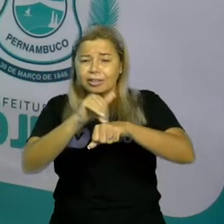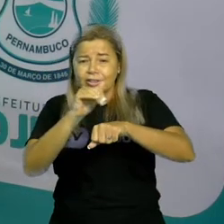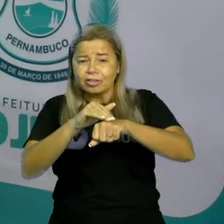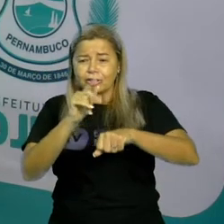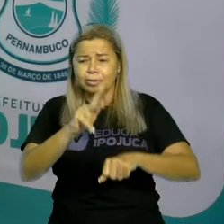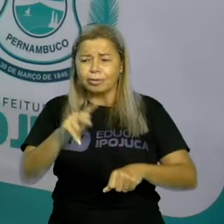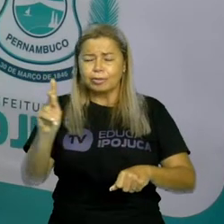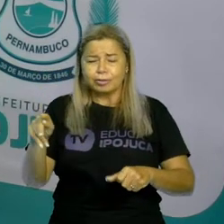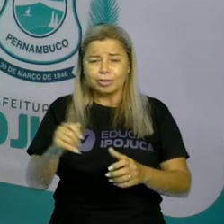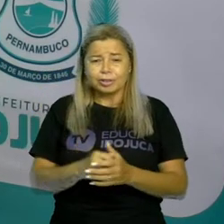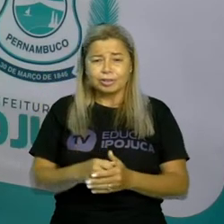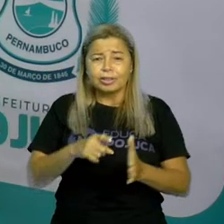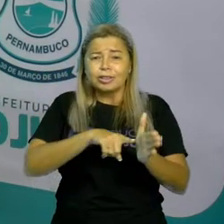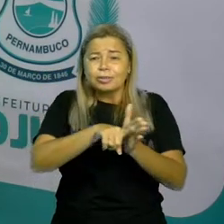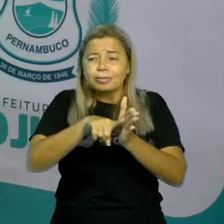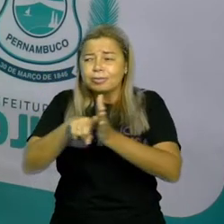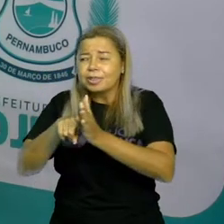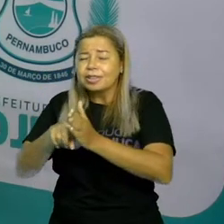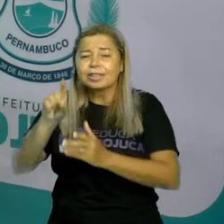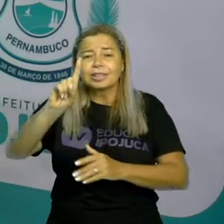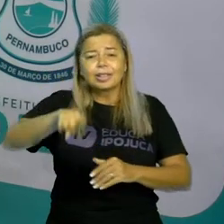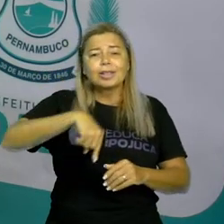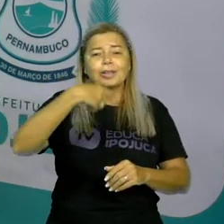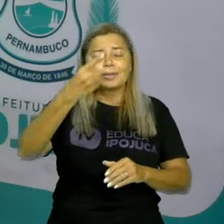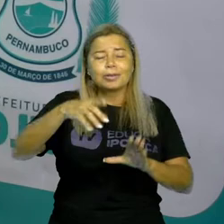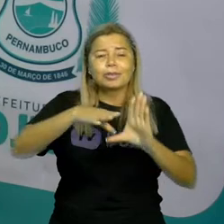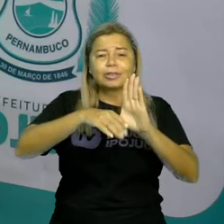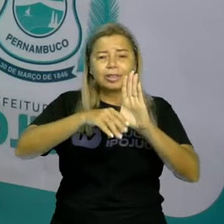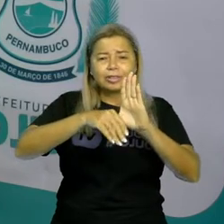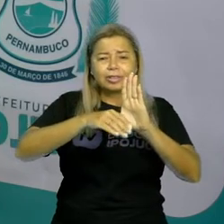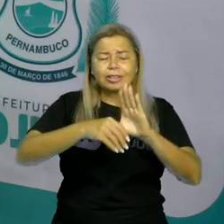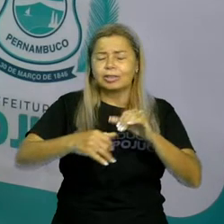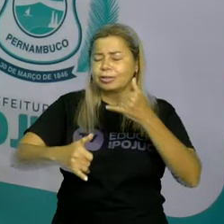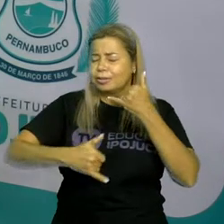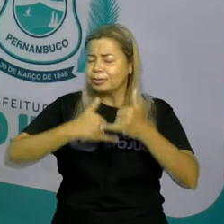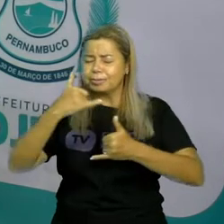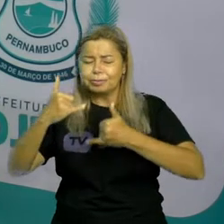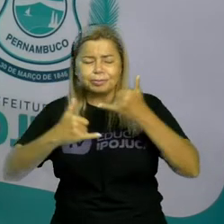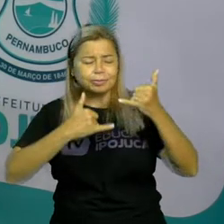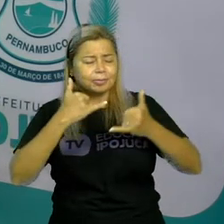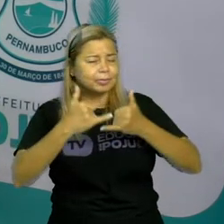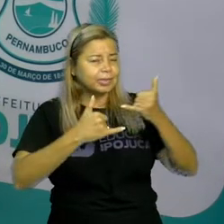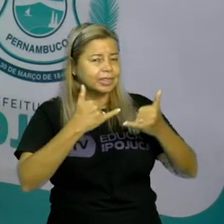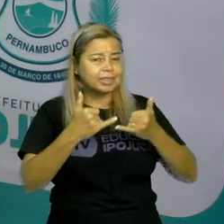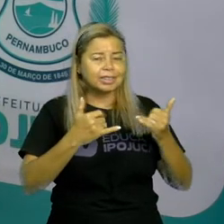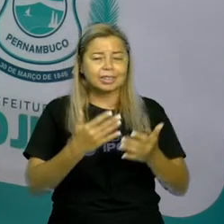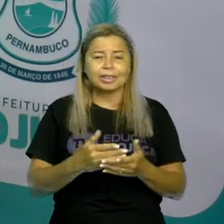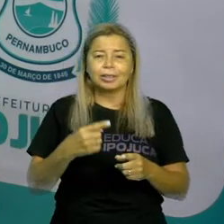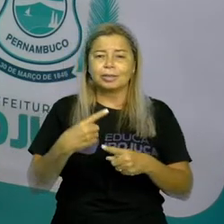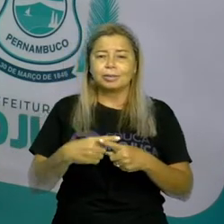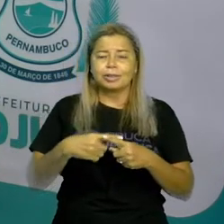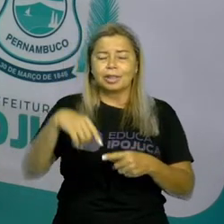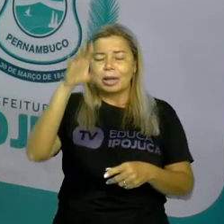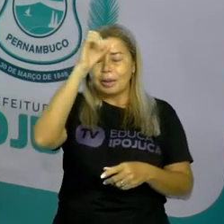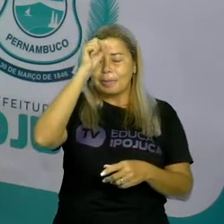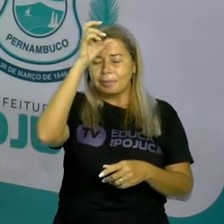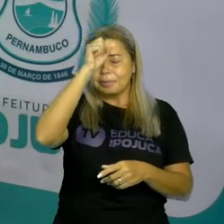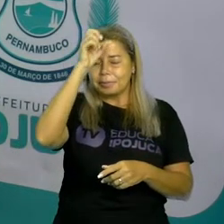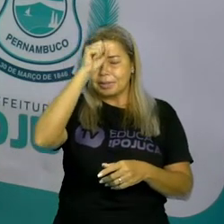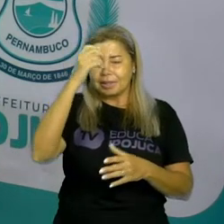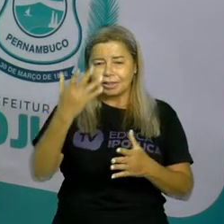outros trava-língua, brinquem, se divirtam, porque aprender é isso, é